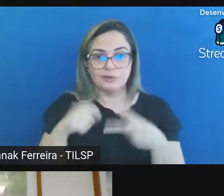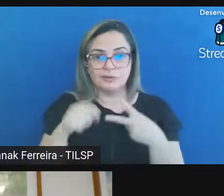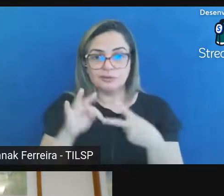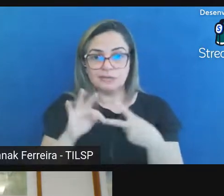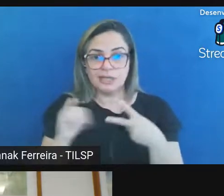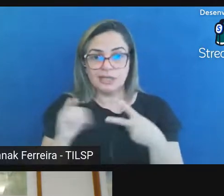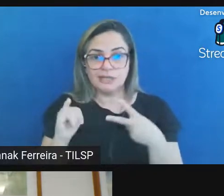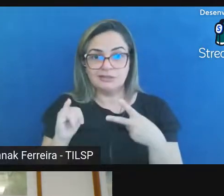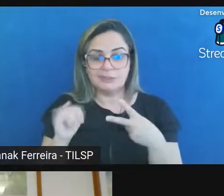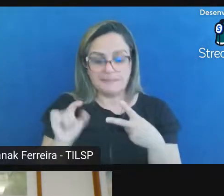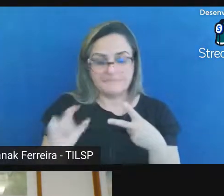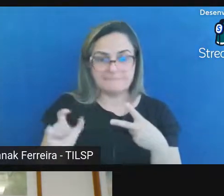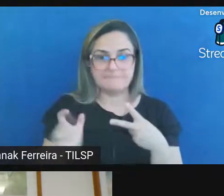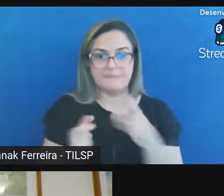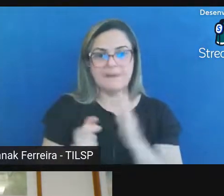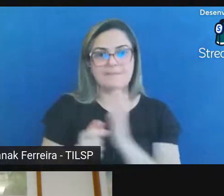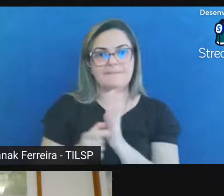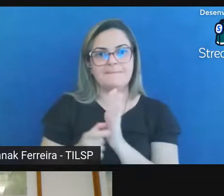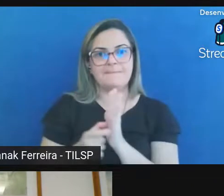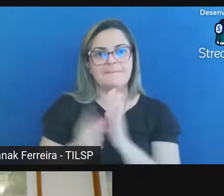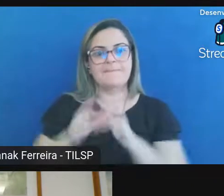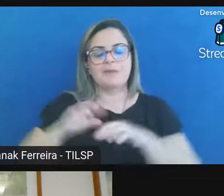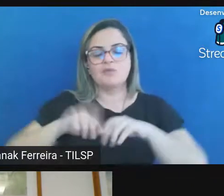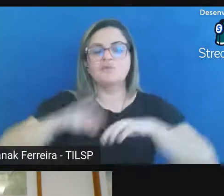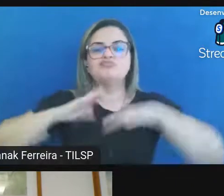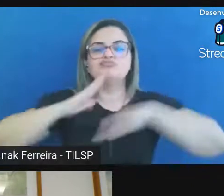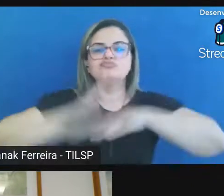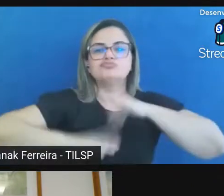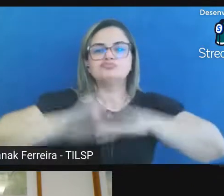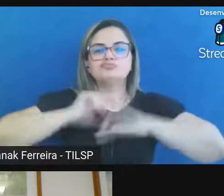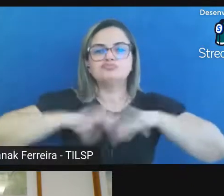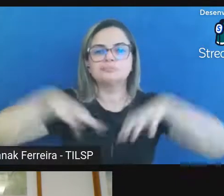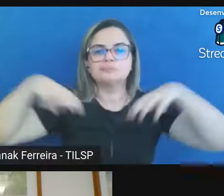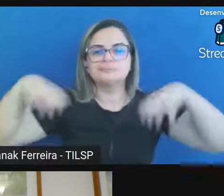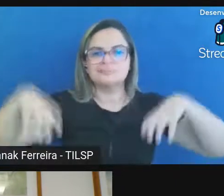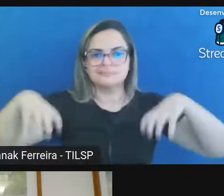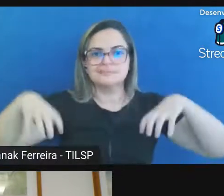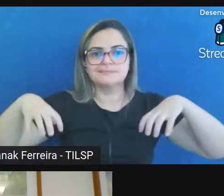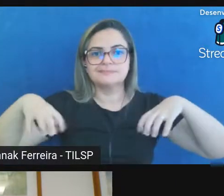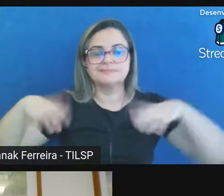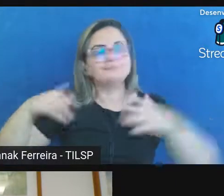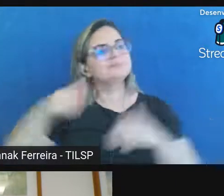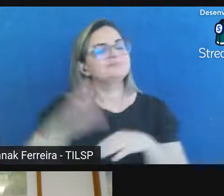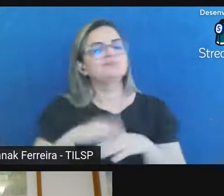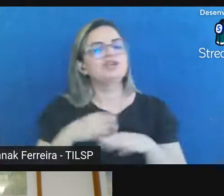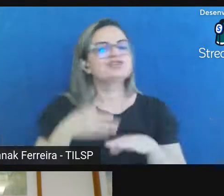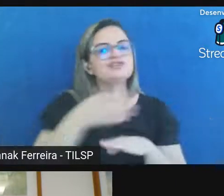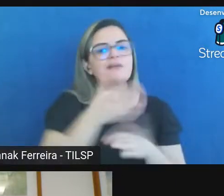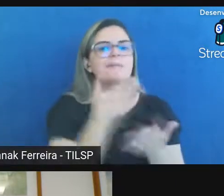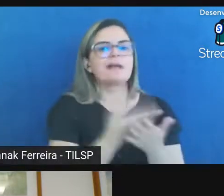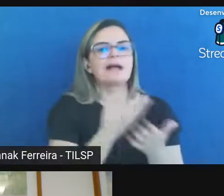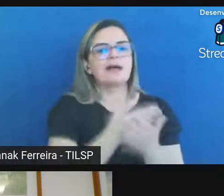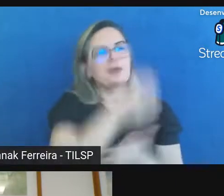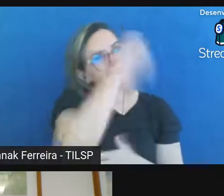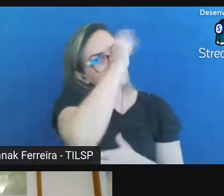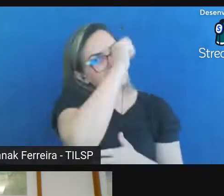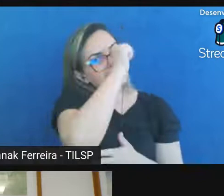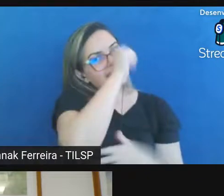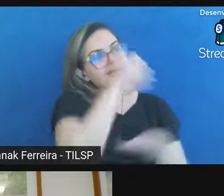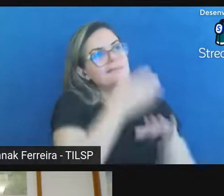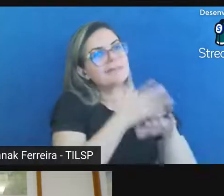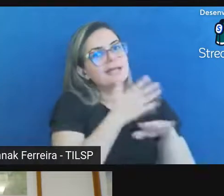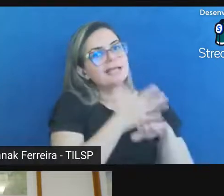softwares com servidores separados e a gente vai para a aula de preservação digital praticar